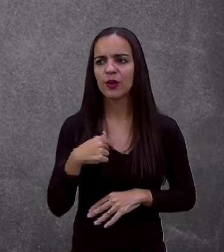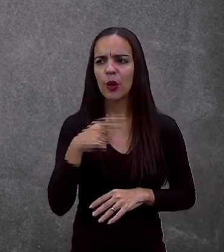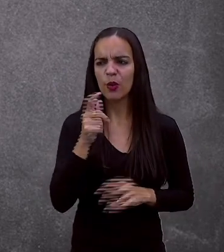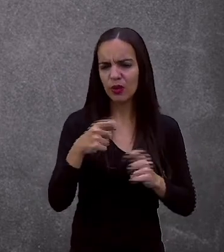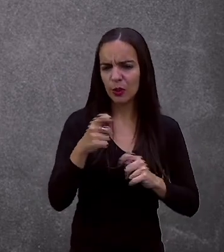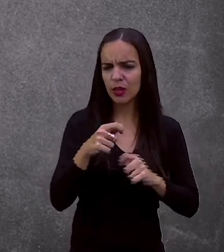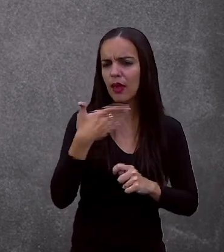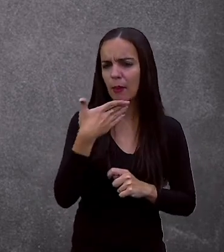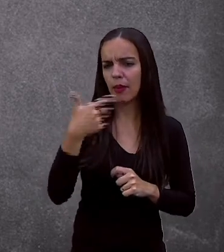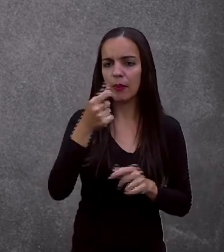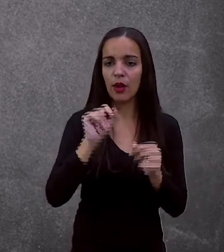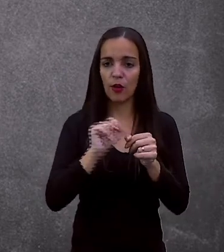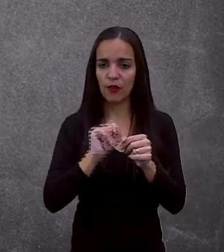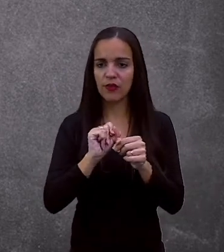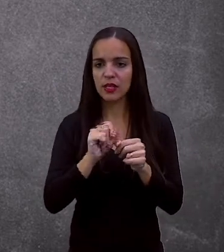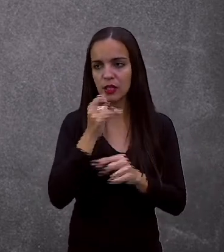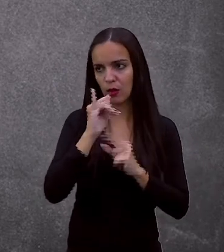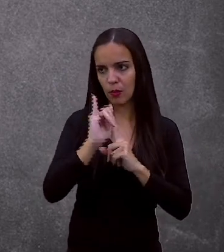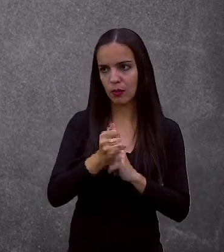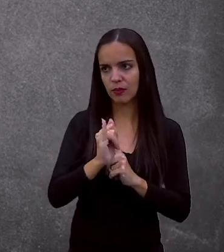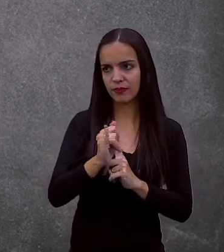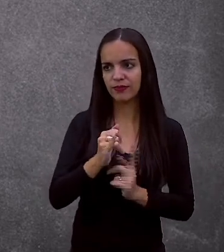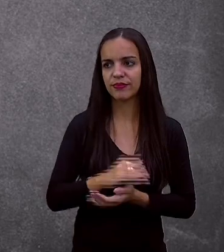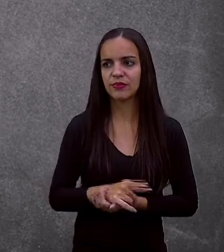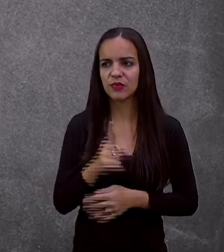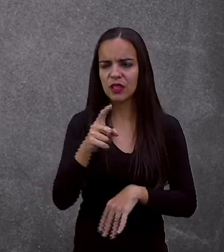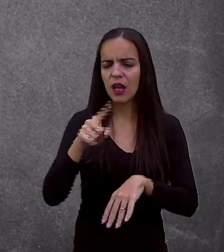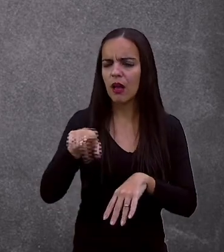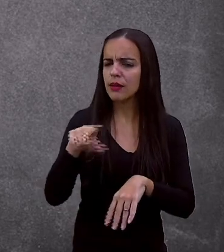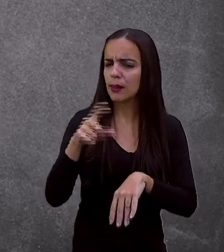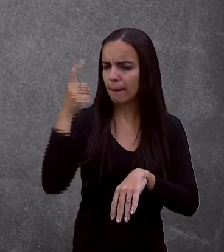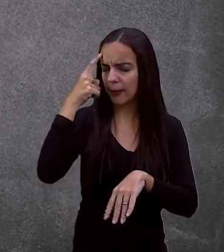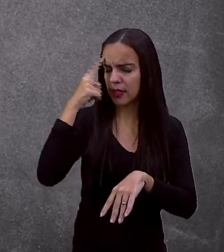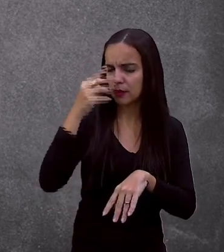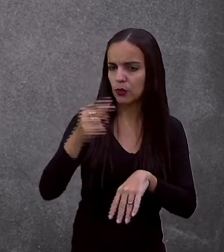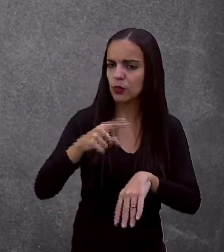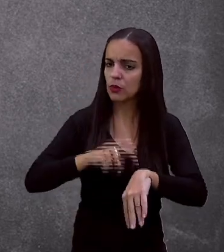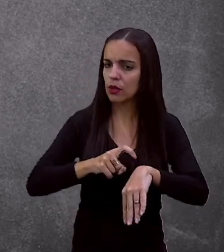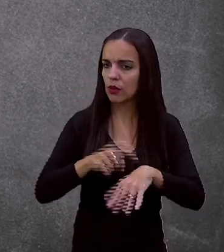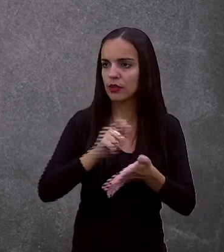narrativa. E quando vocês terminarem. De escrever. O que vocês vão fazer?